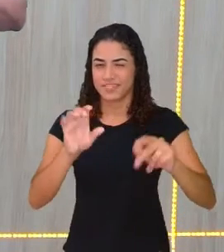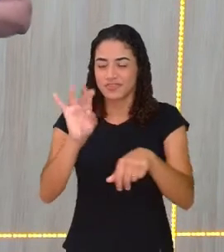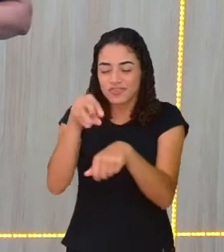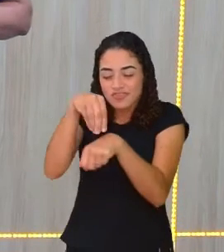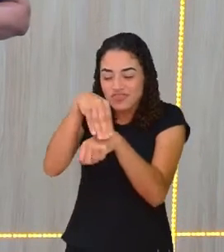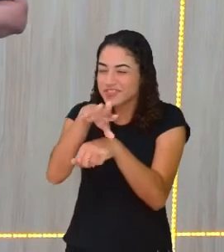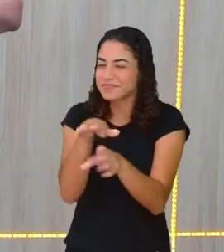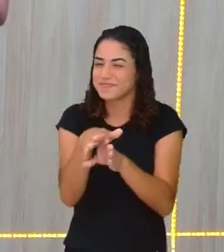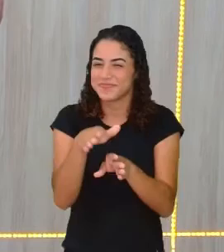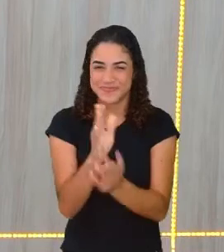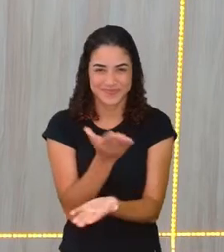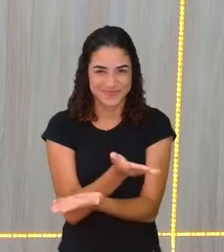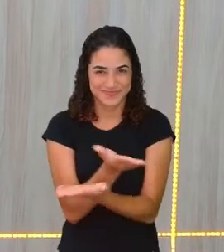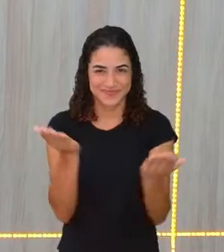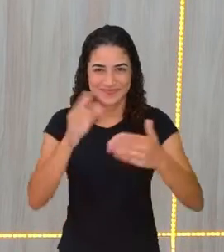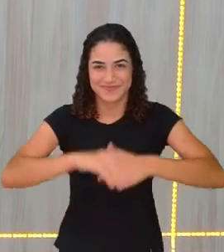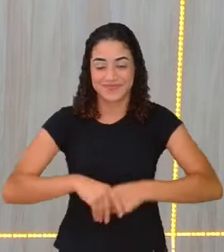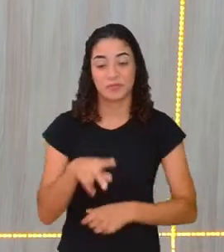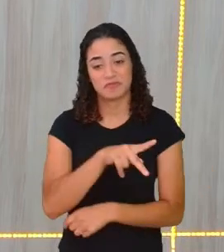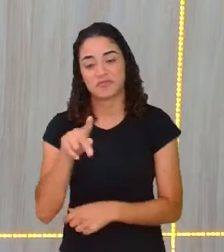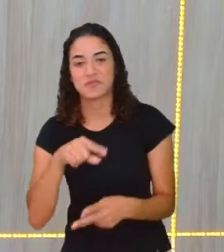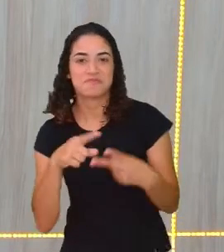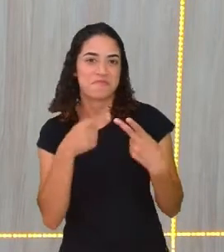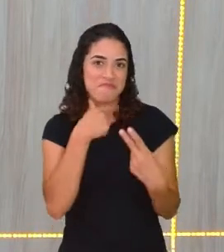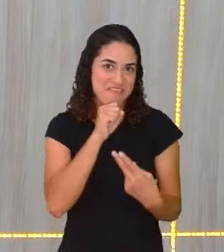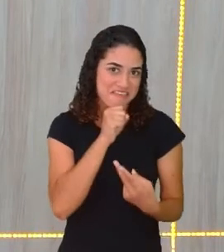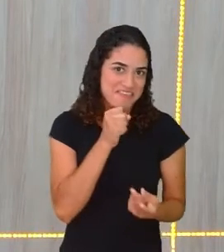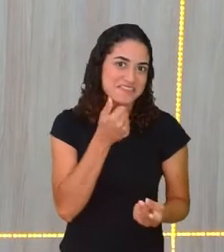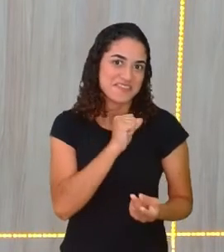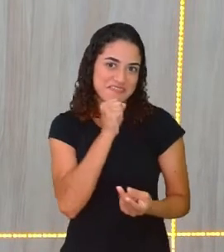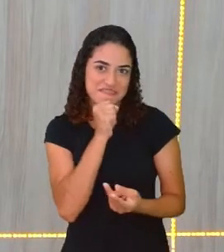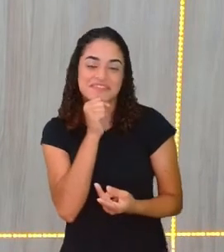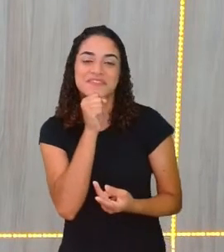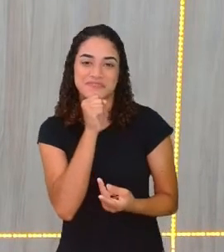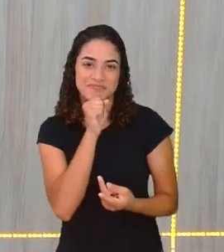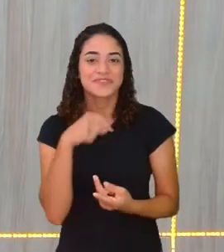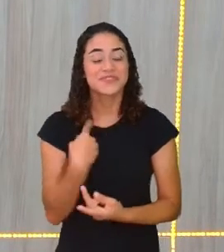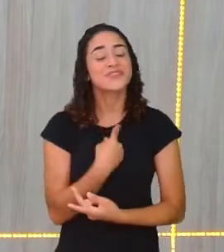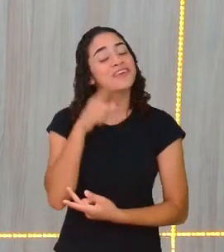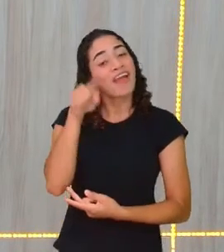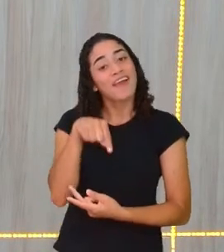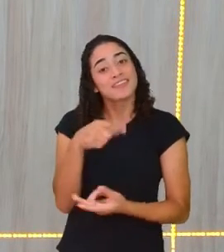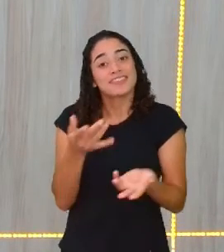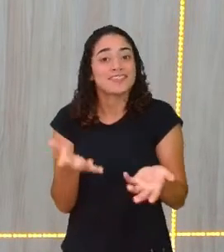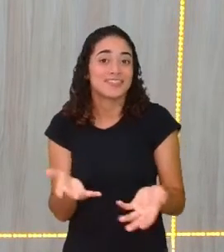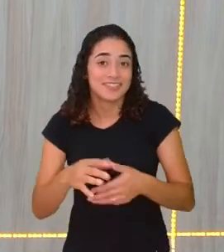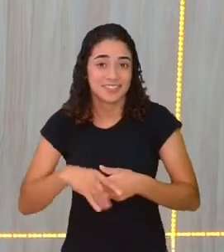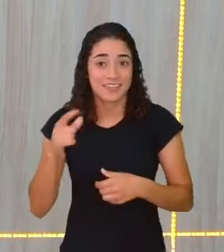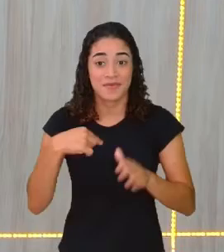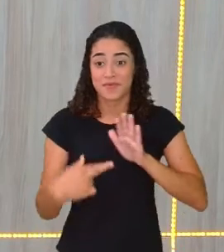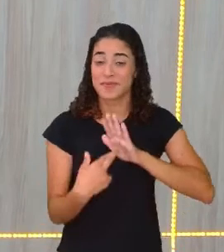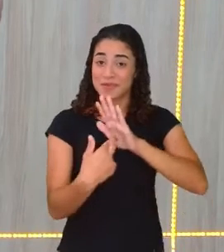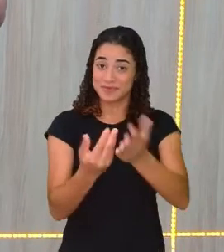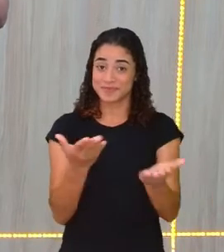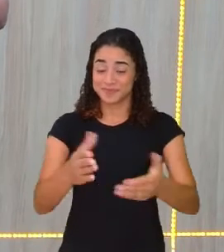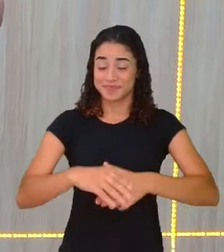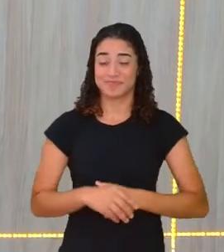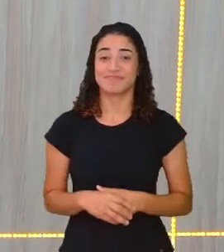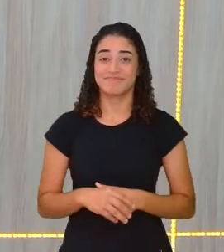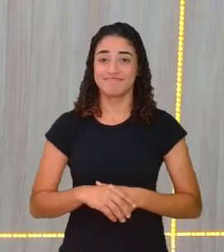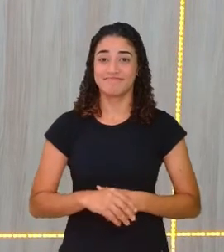aí só um conselho. Professor, pais, nós somos isso, nós representamos isso, não é?